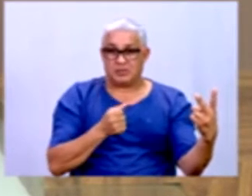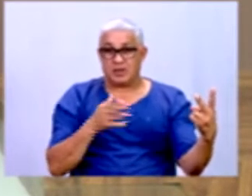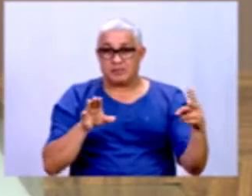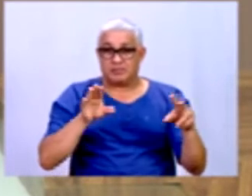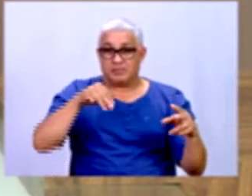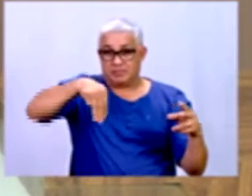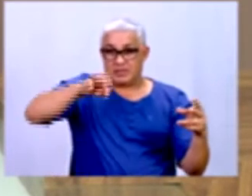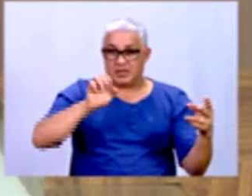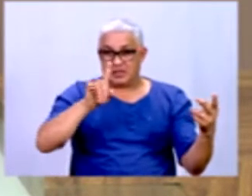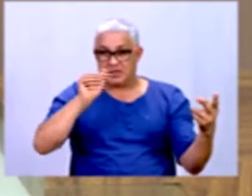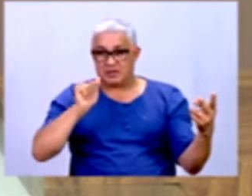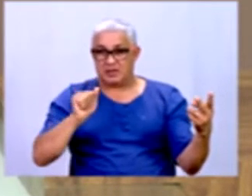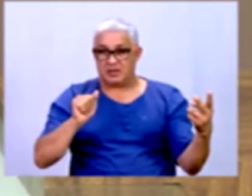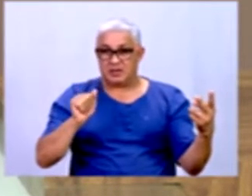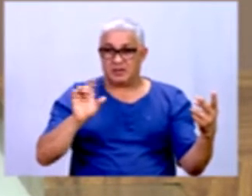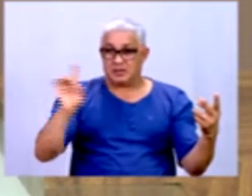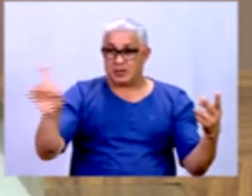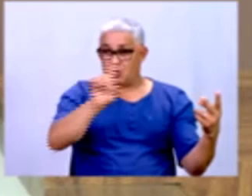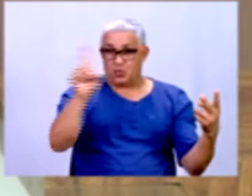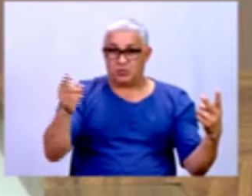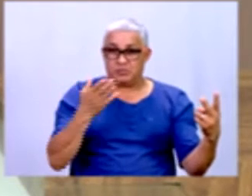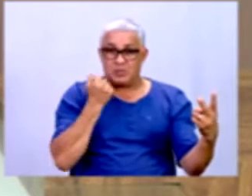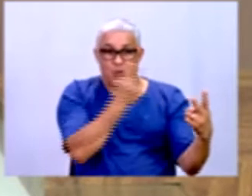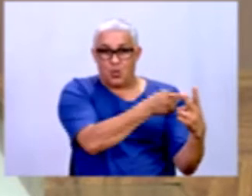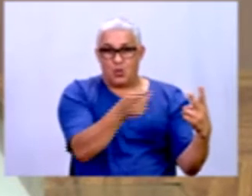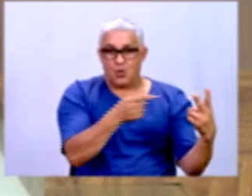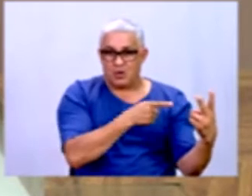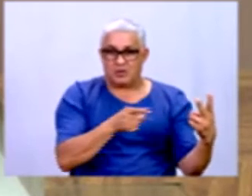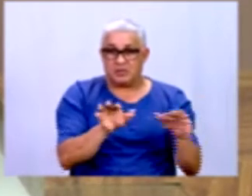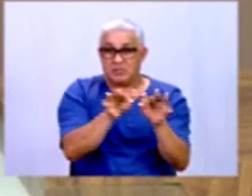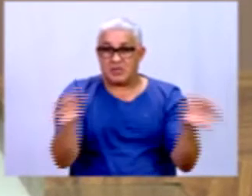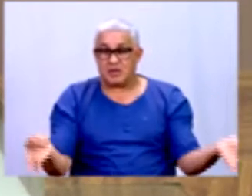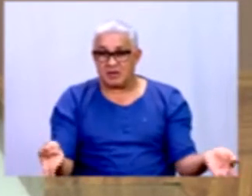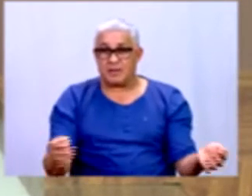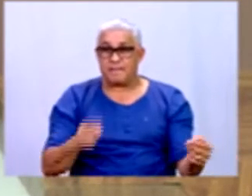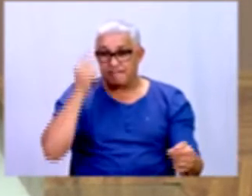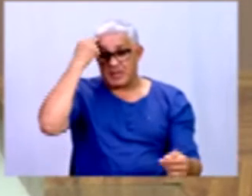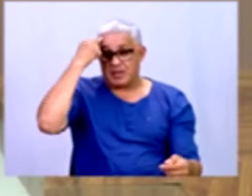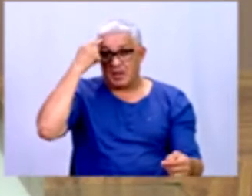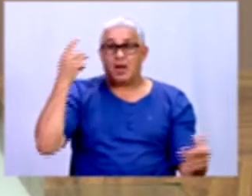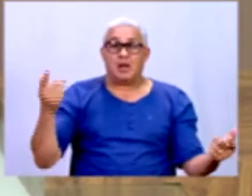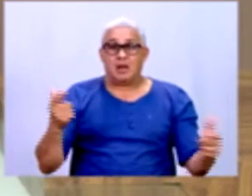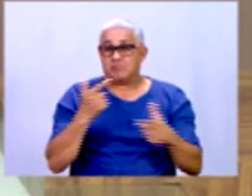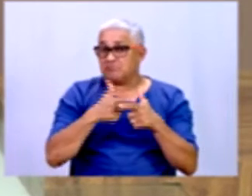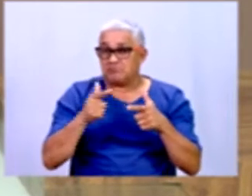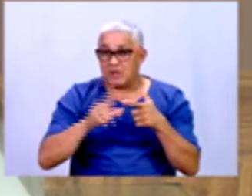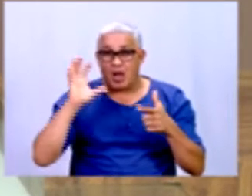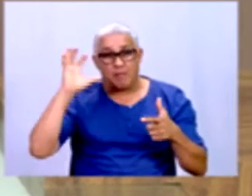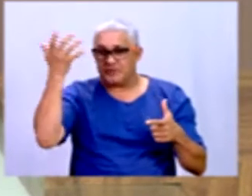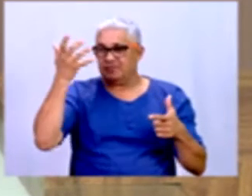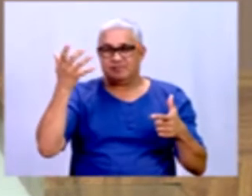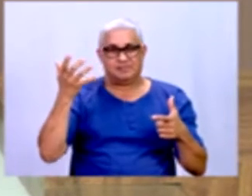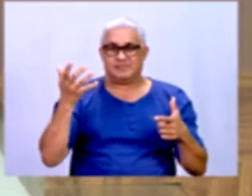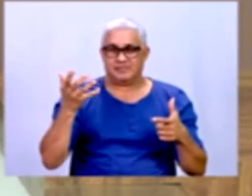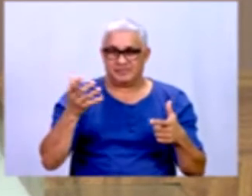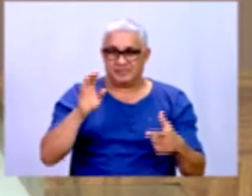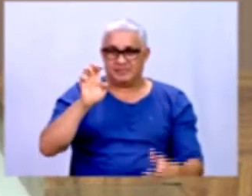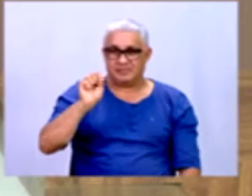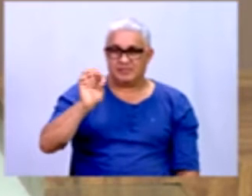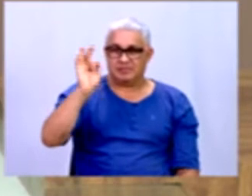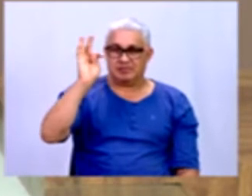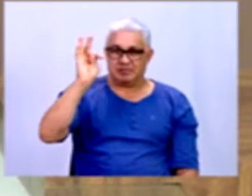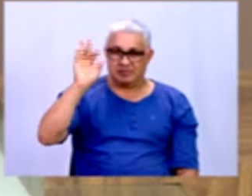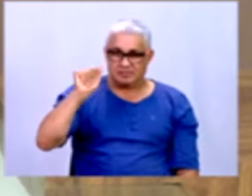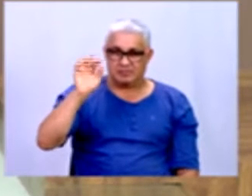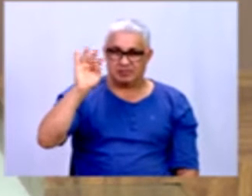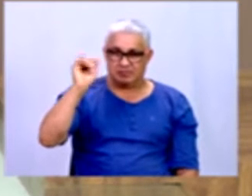Então, na verdade, muitas vezes a gente simplifica uma realidade achando que está, encontrou a solução, acha que aquilo ali é o problema e, muitas vezes, não é. Então, a estatística, ela tem essa